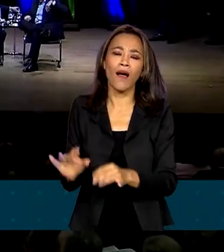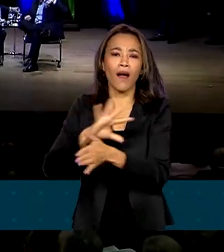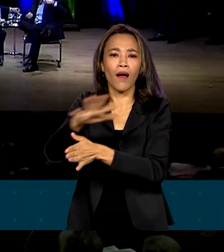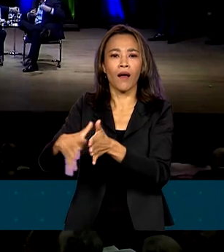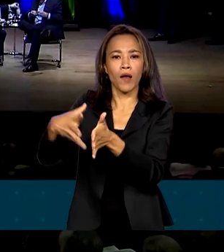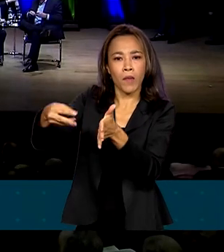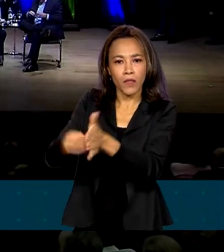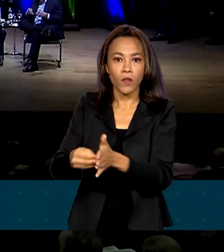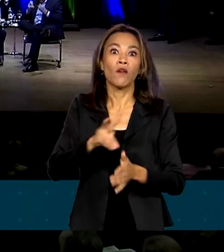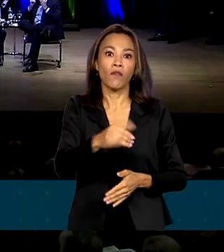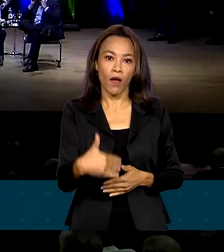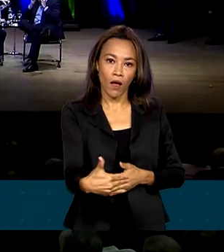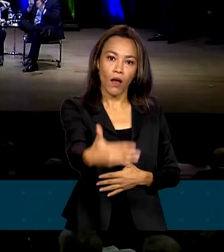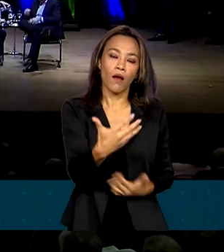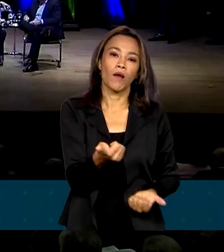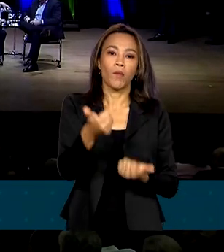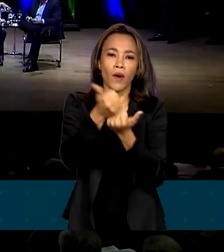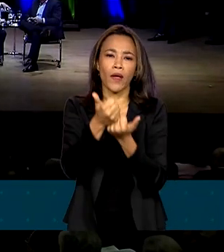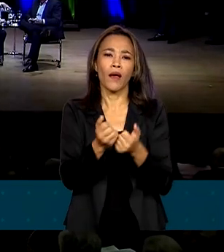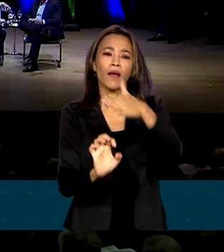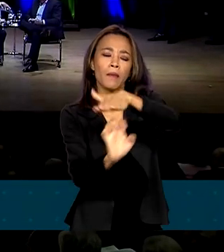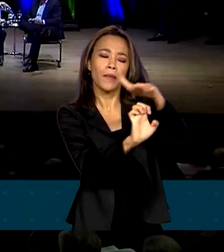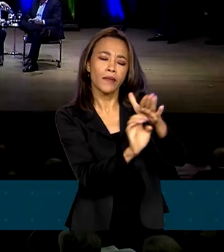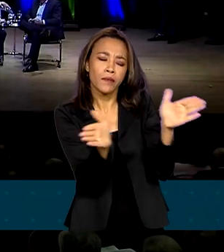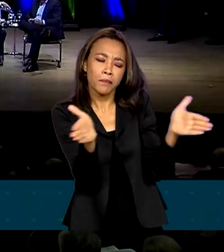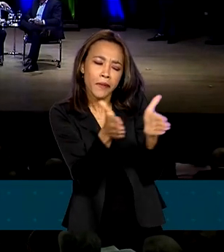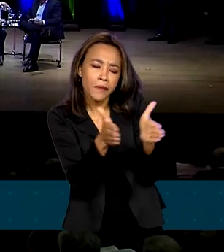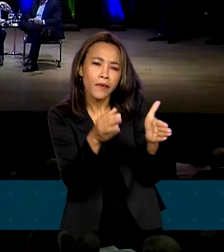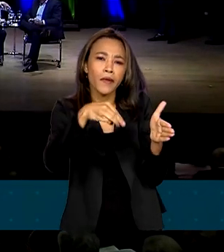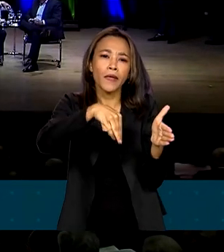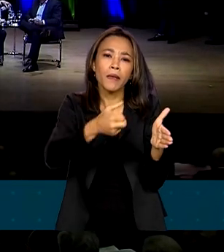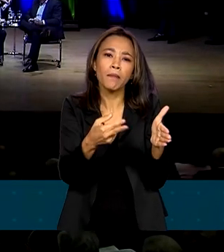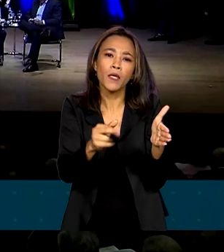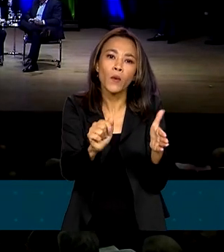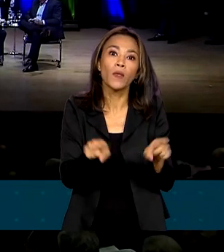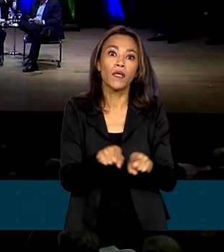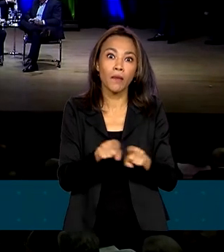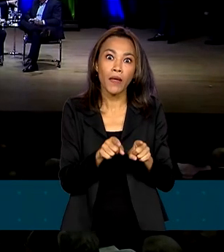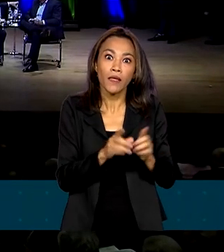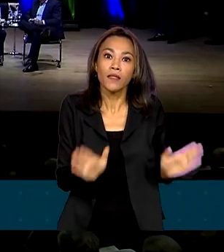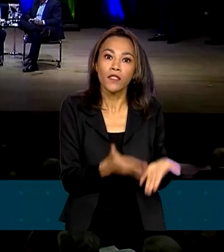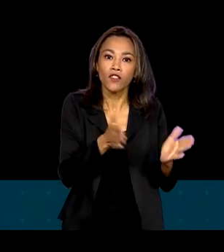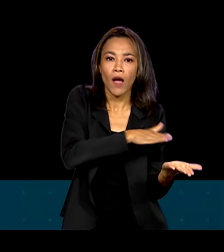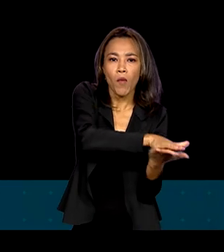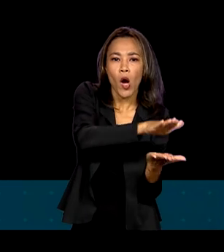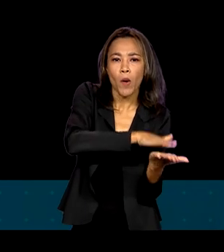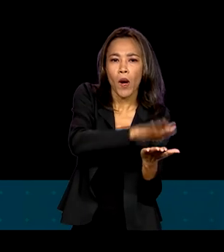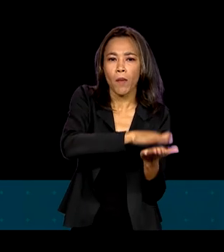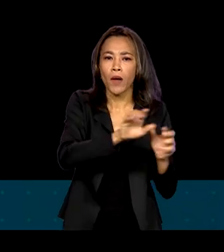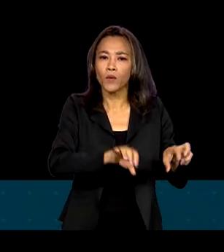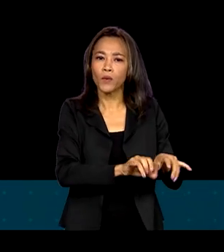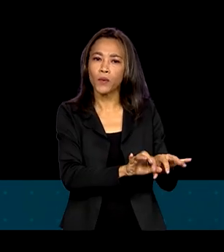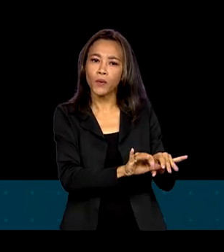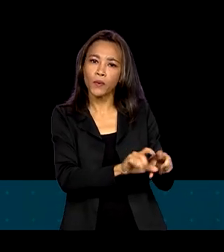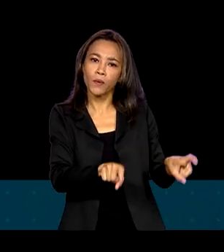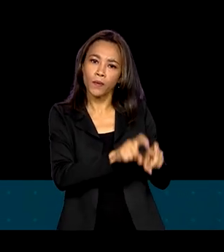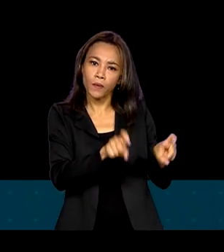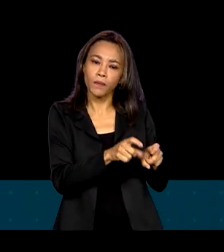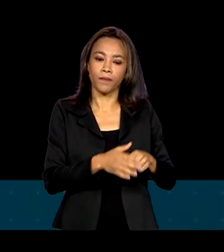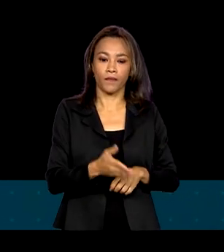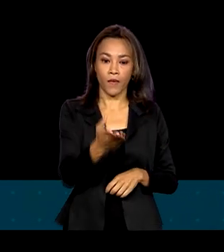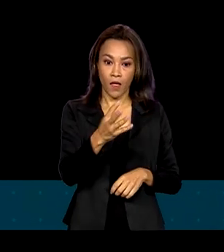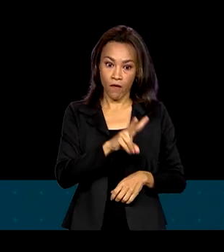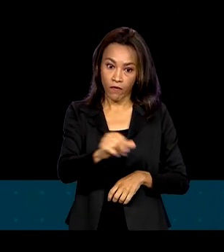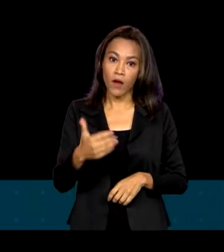apoiar micro, pequenas e médias empresas e vai incentivar a digitalização do país. Vamos apoiar as micro, pequenas e